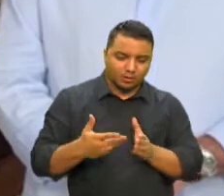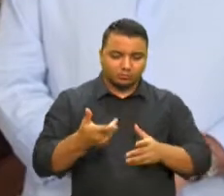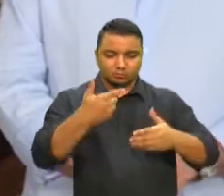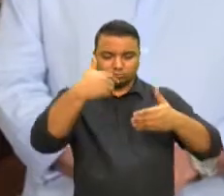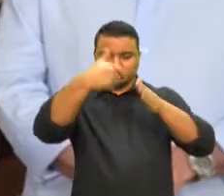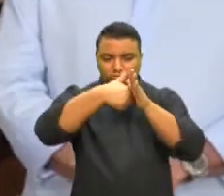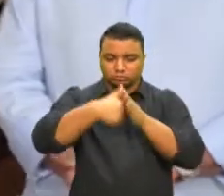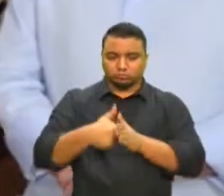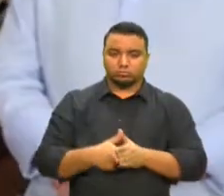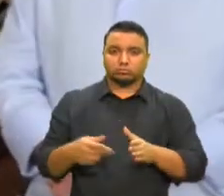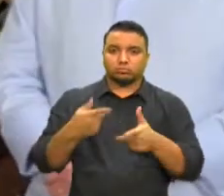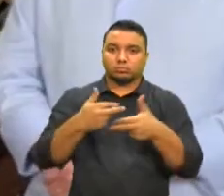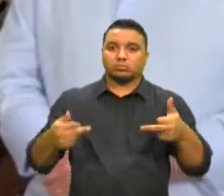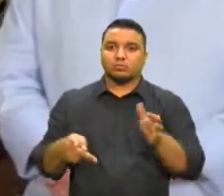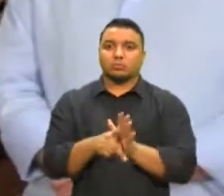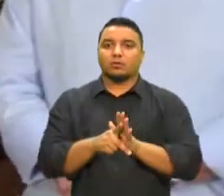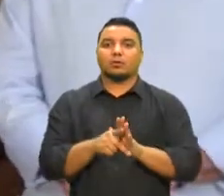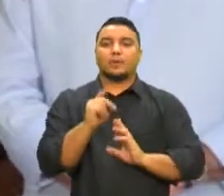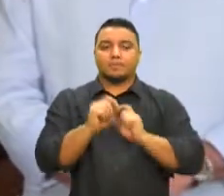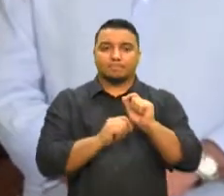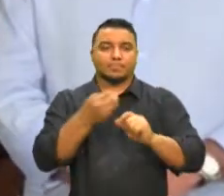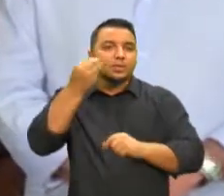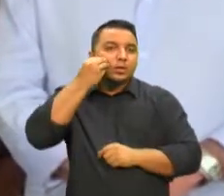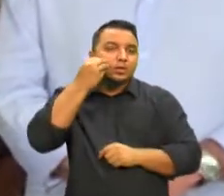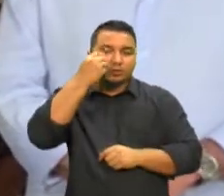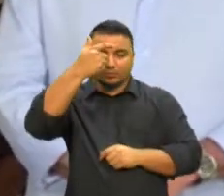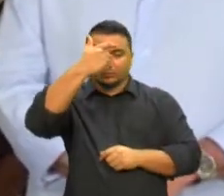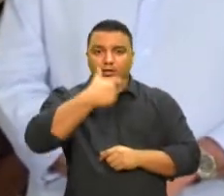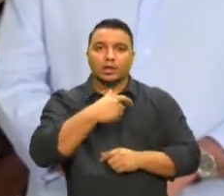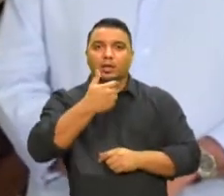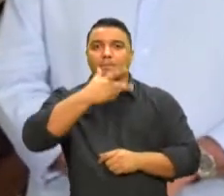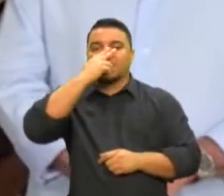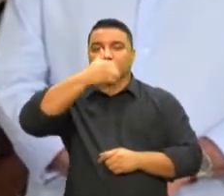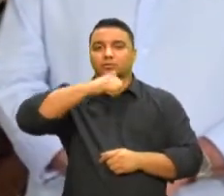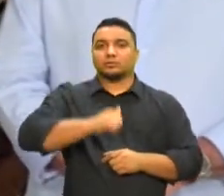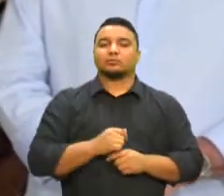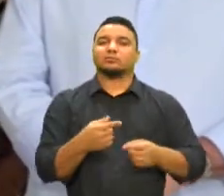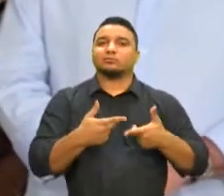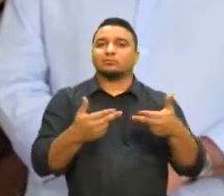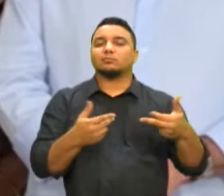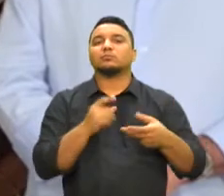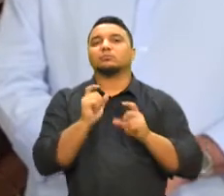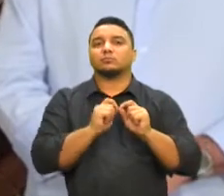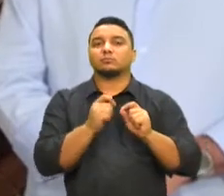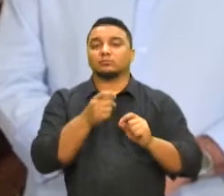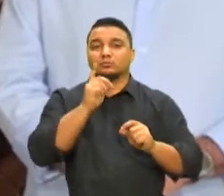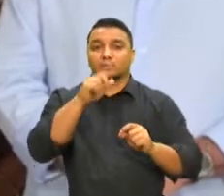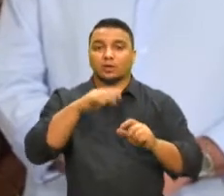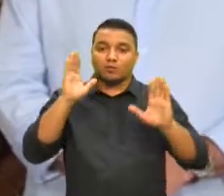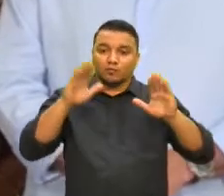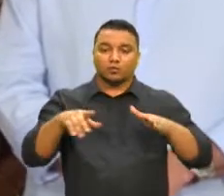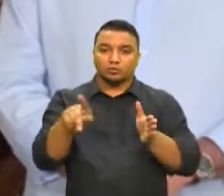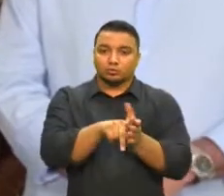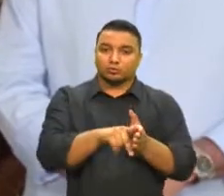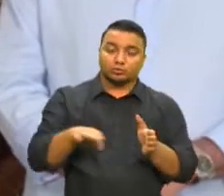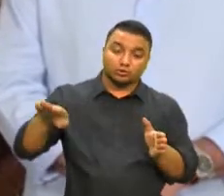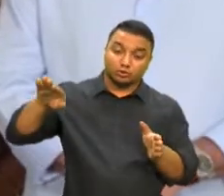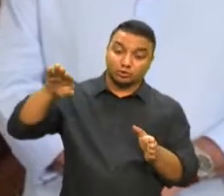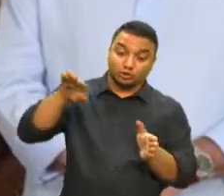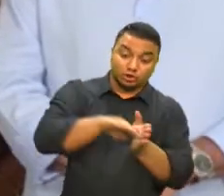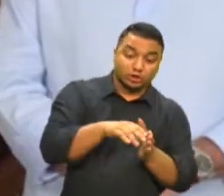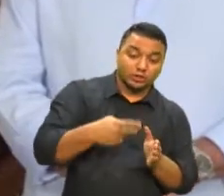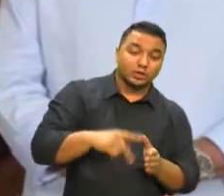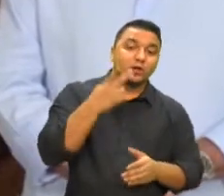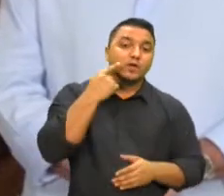onde estamos fazendo testagem por amostragem de todos os voos que chegam na capital cearense. é muito importante. A gente